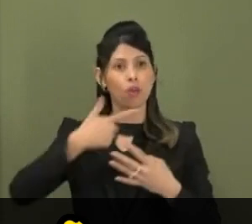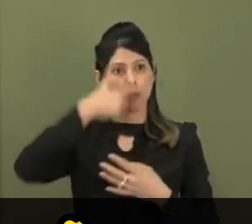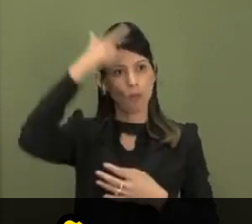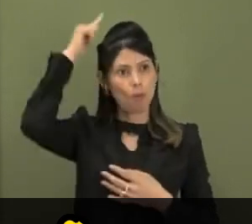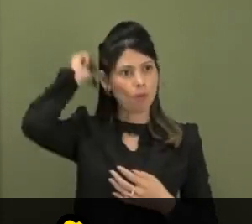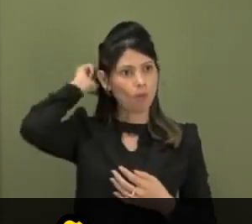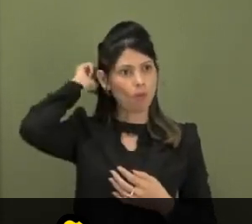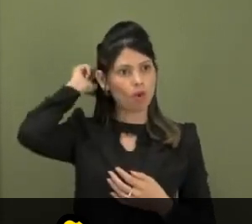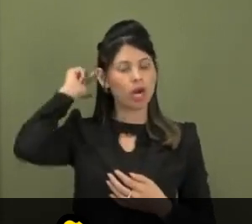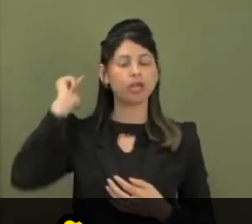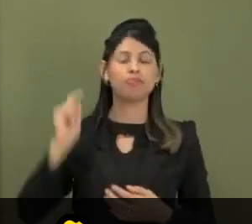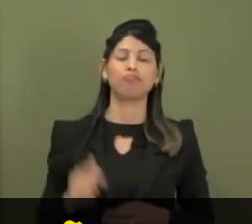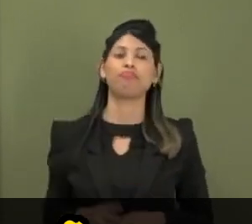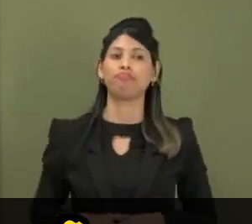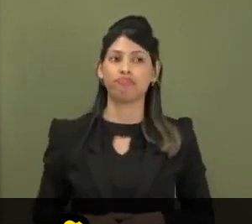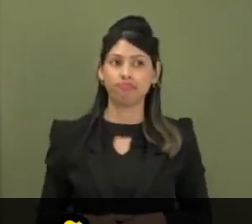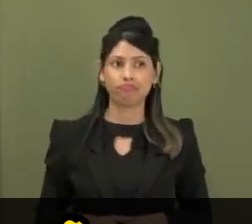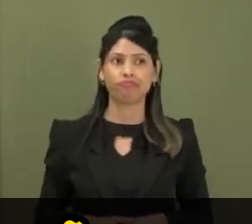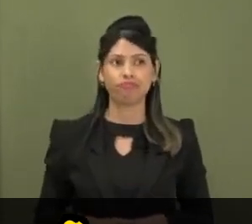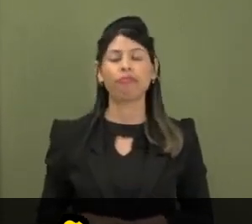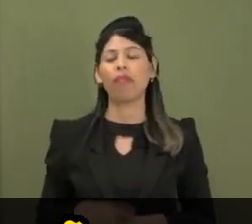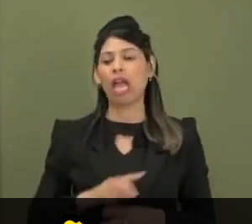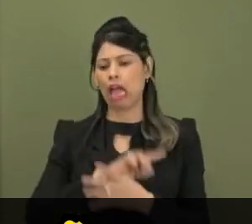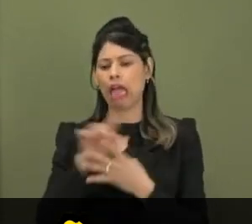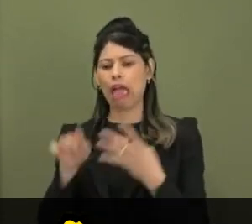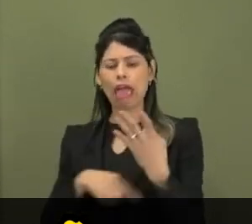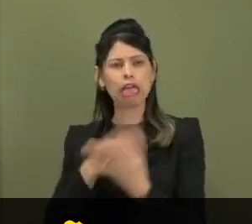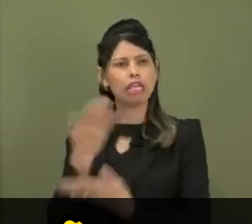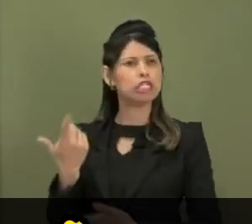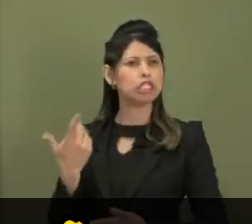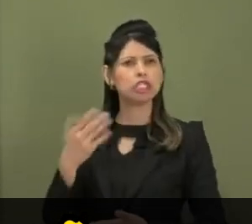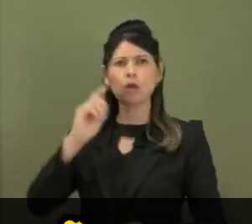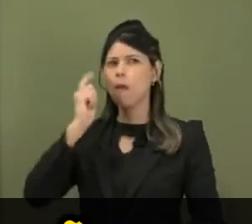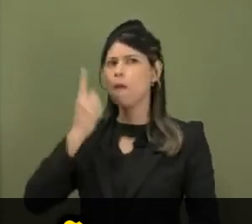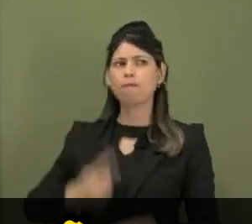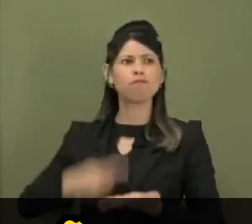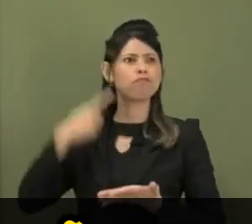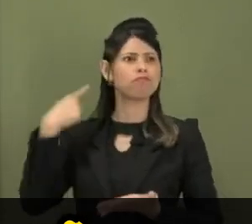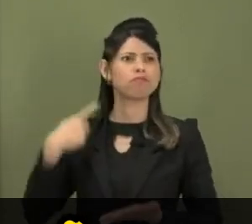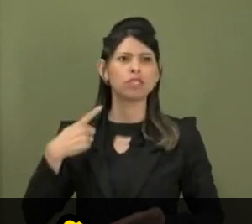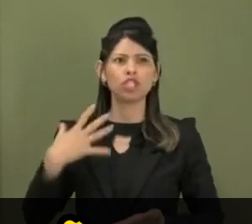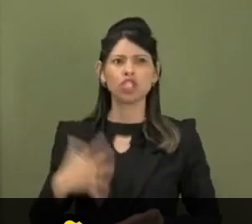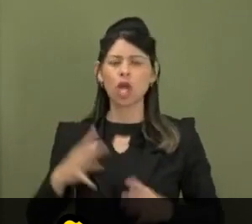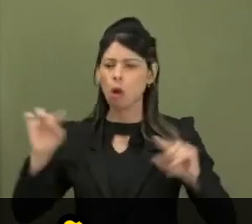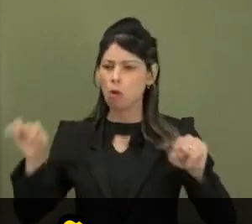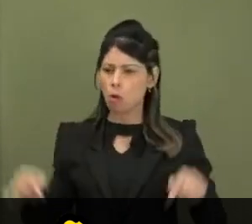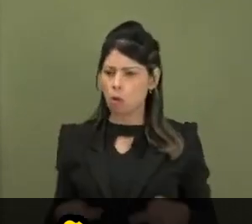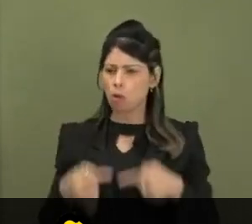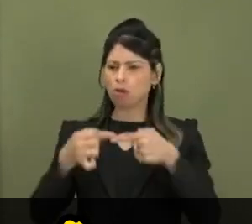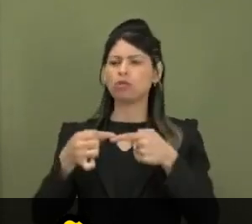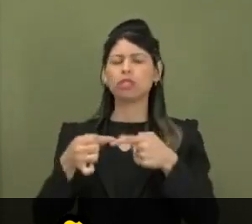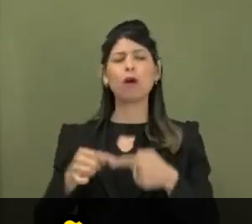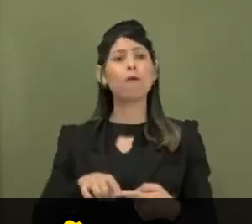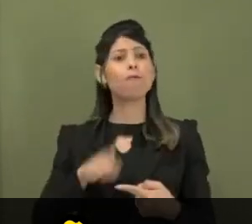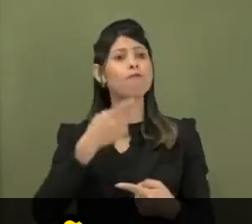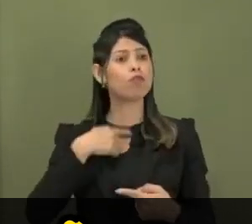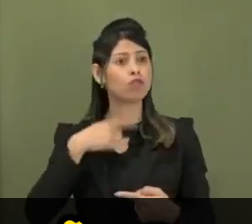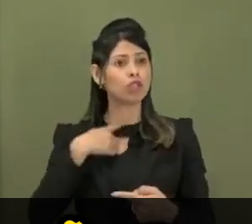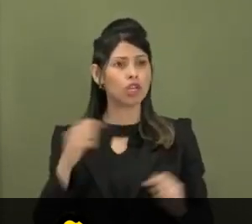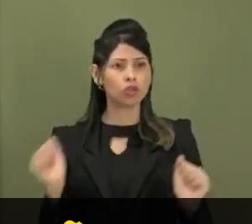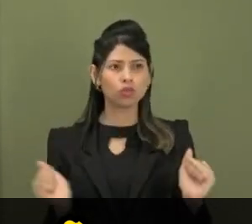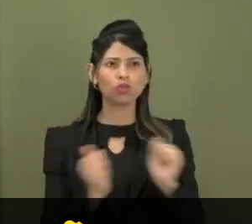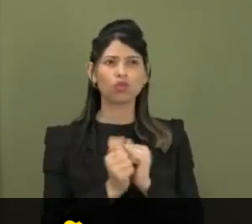Essa decisão que está em sintonia com a vontade do governo federal,